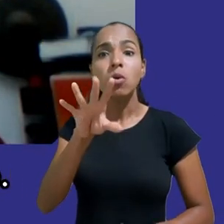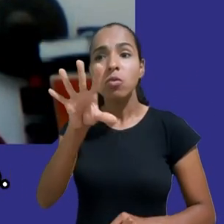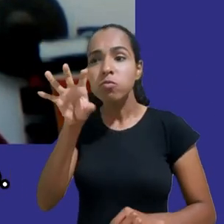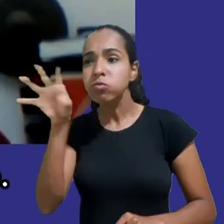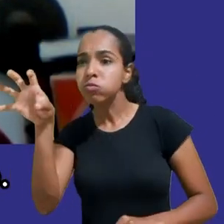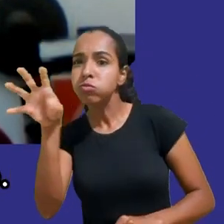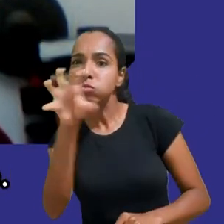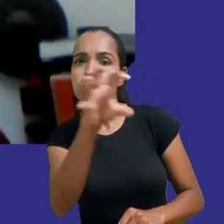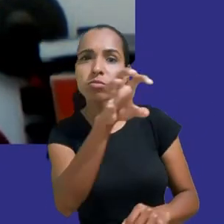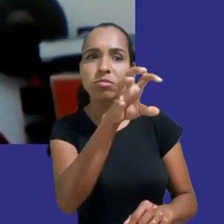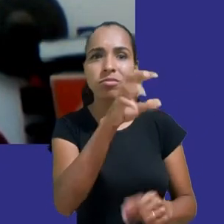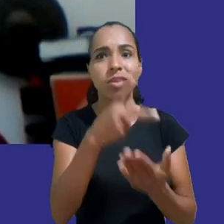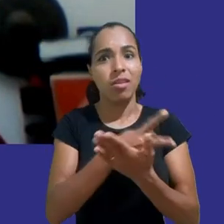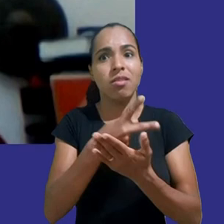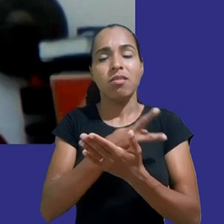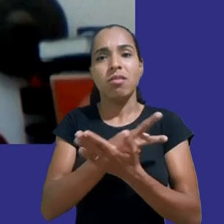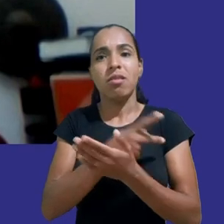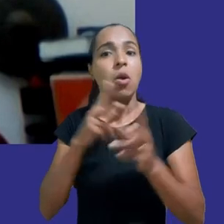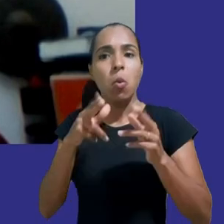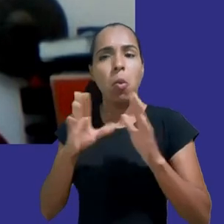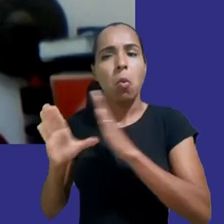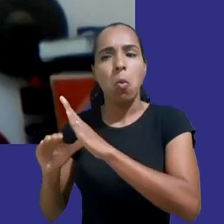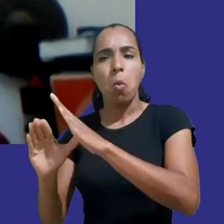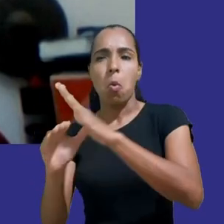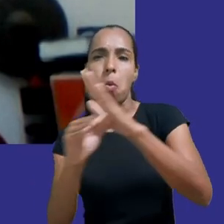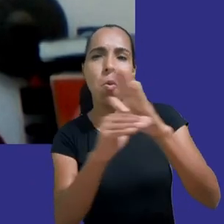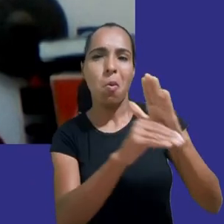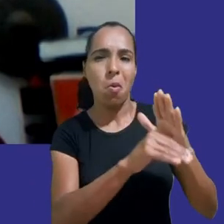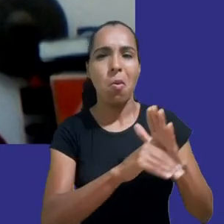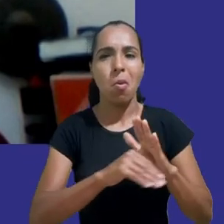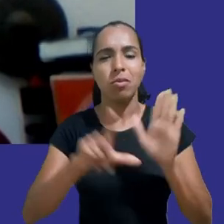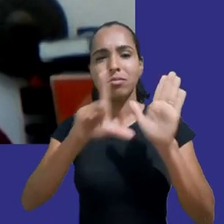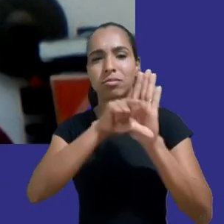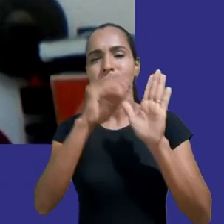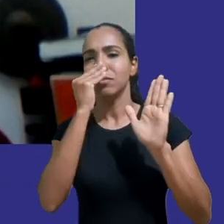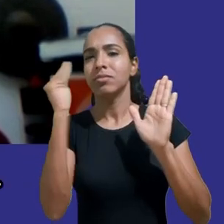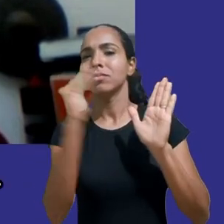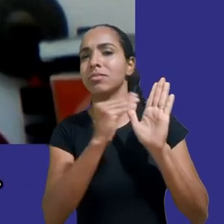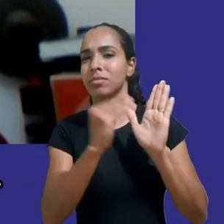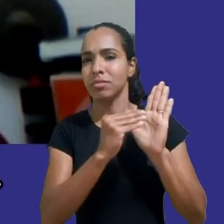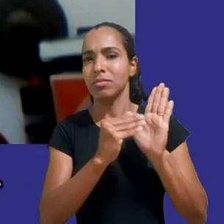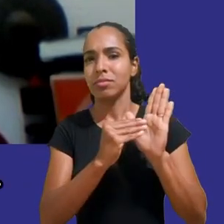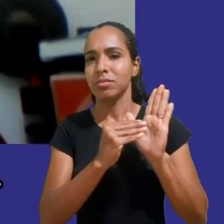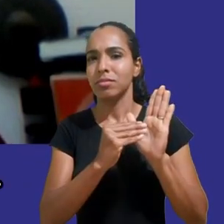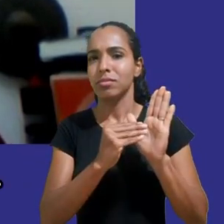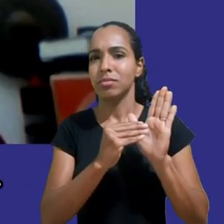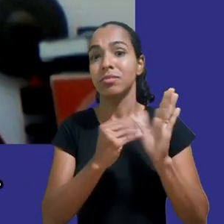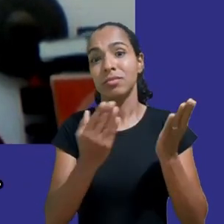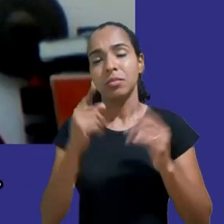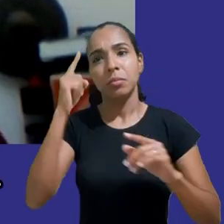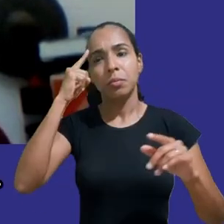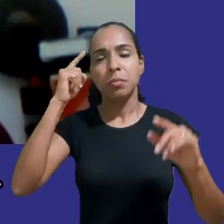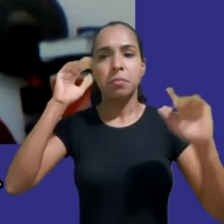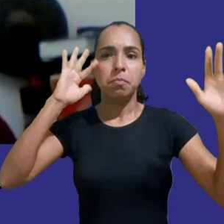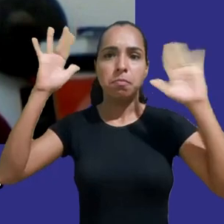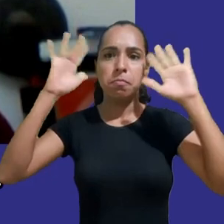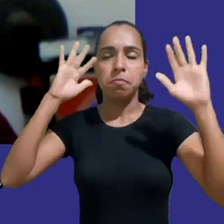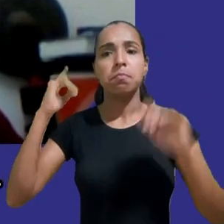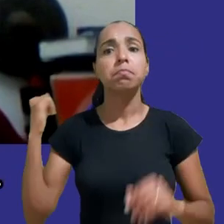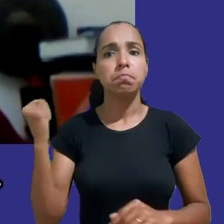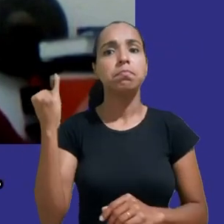coletados ilegalmente Então é importante refletir que além dos danos causados e dos prejuízos